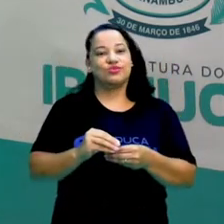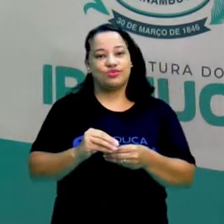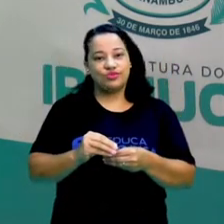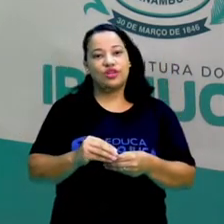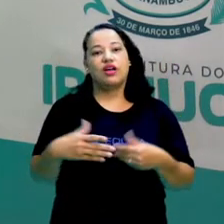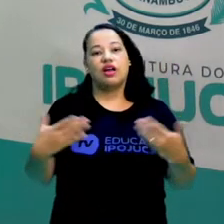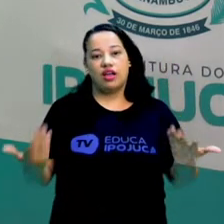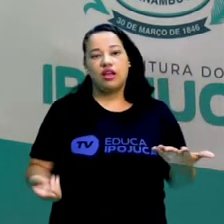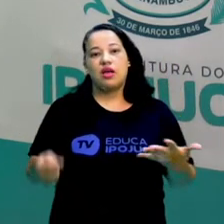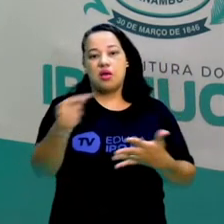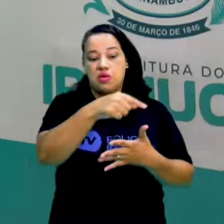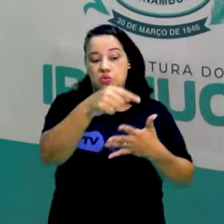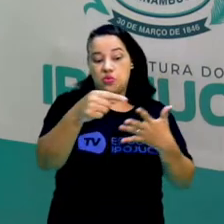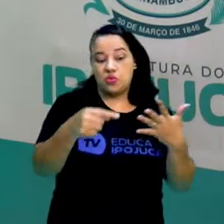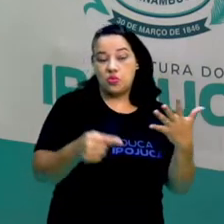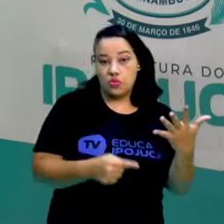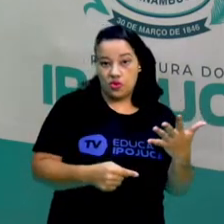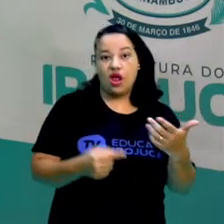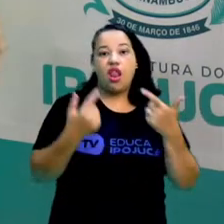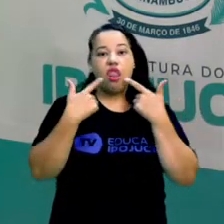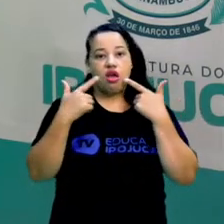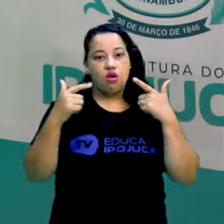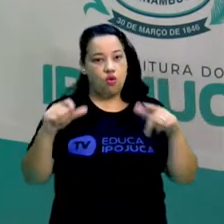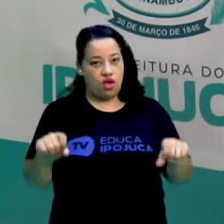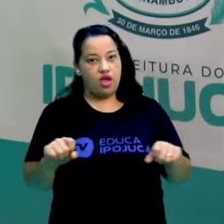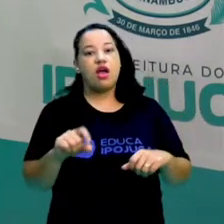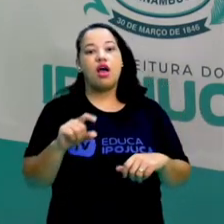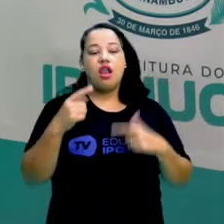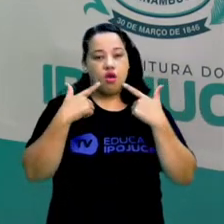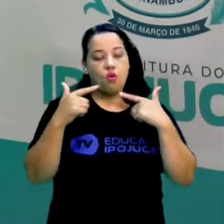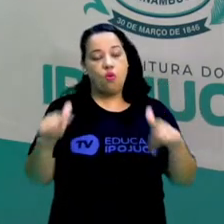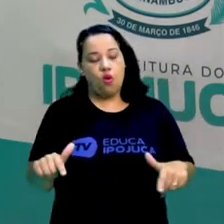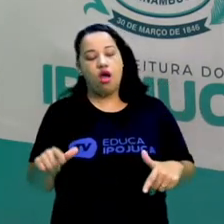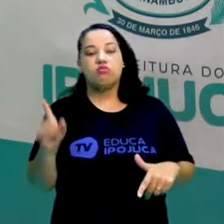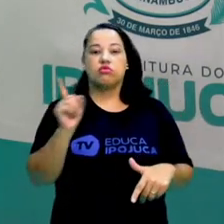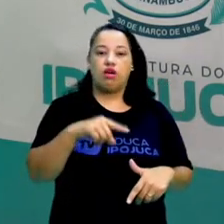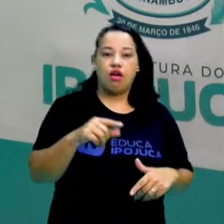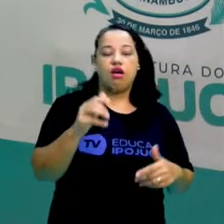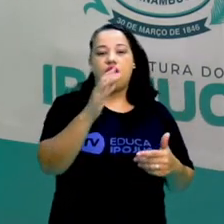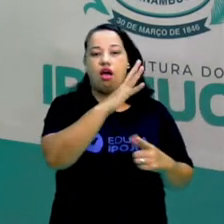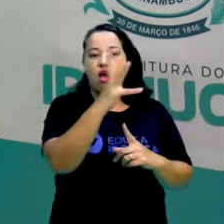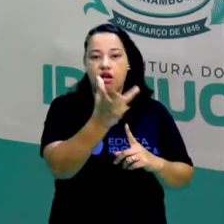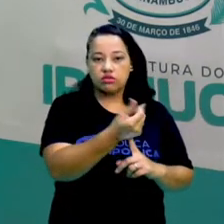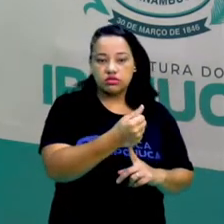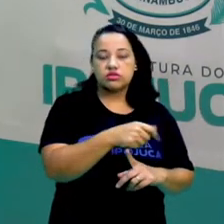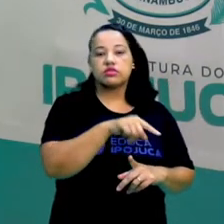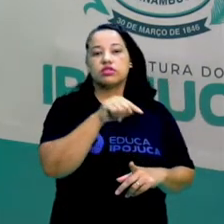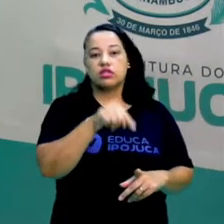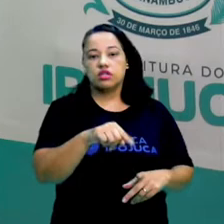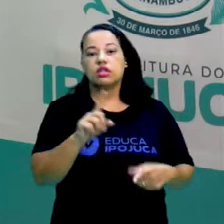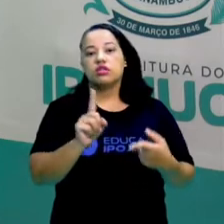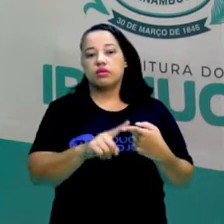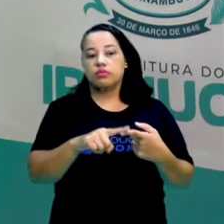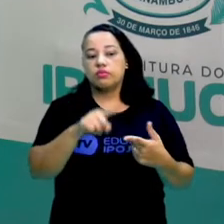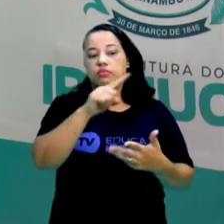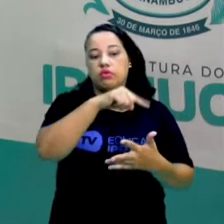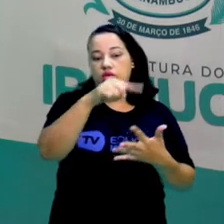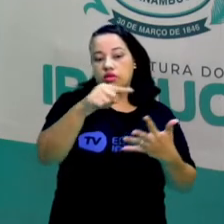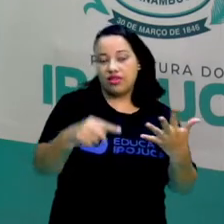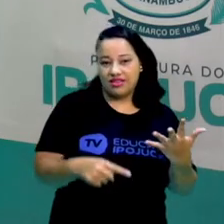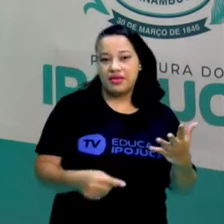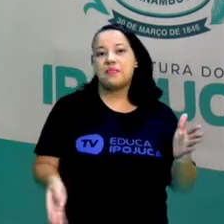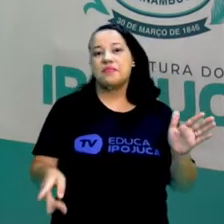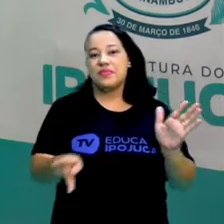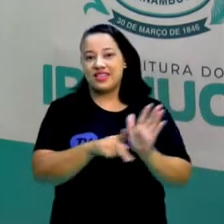vimos algumas principais linguagens da arte e também alguns elementos estruturais da